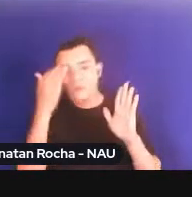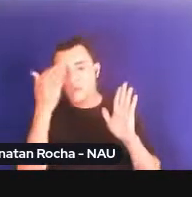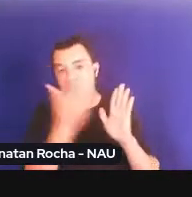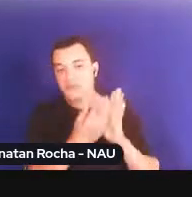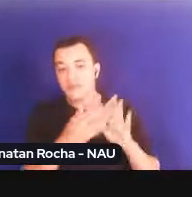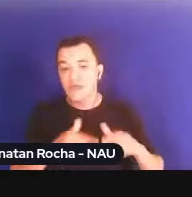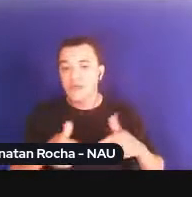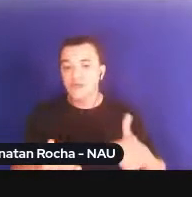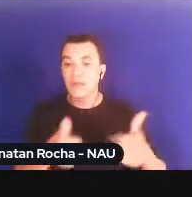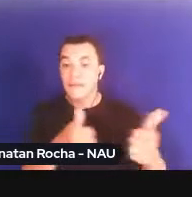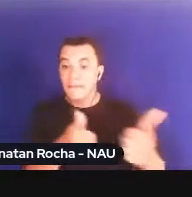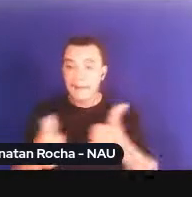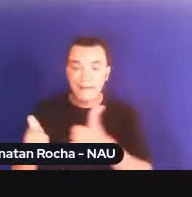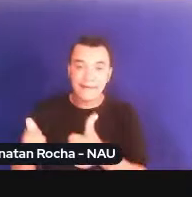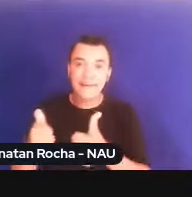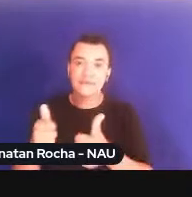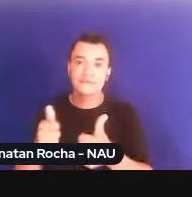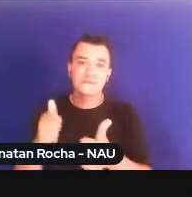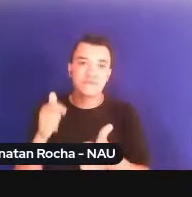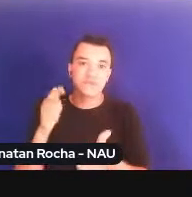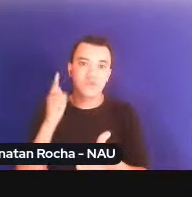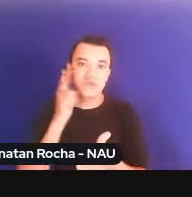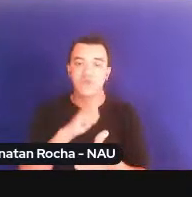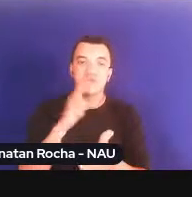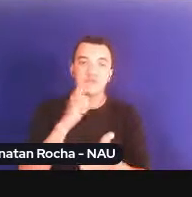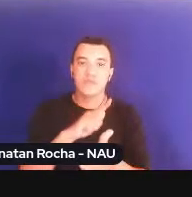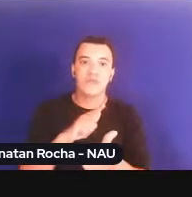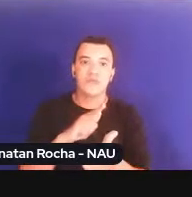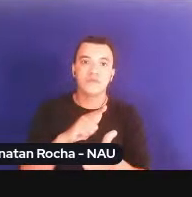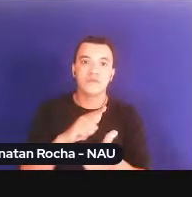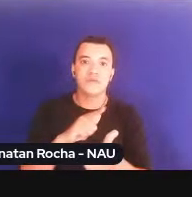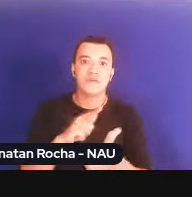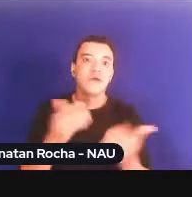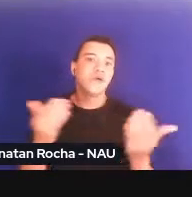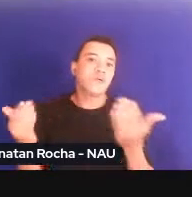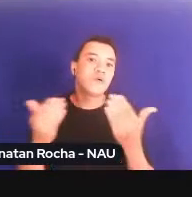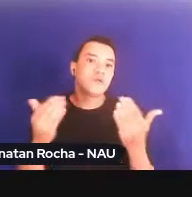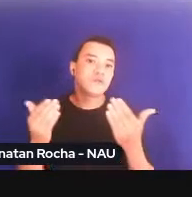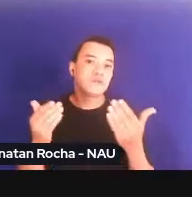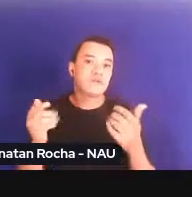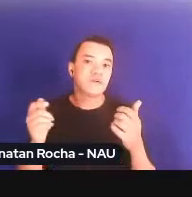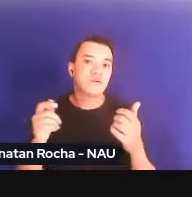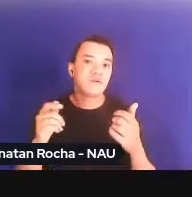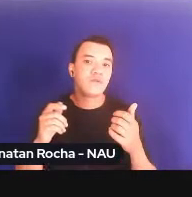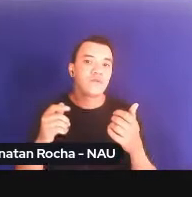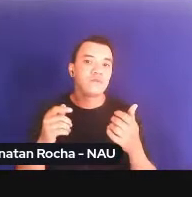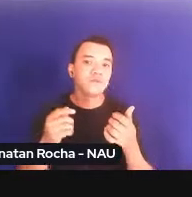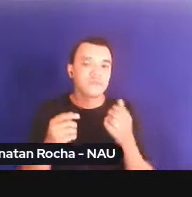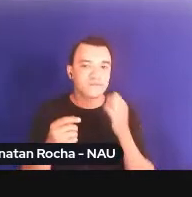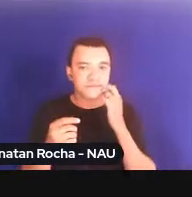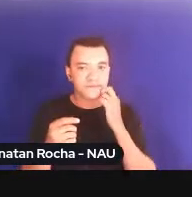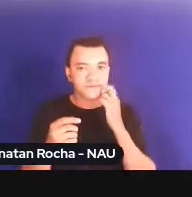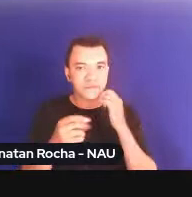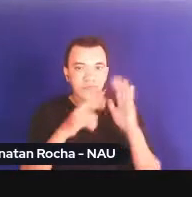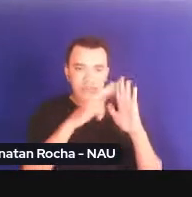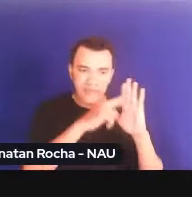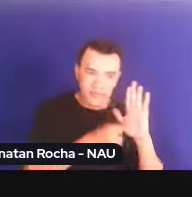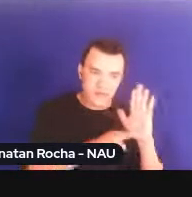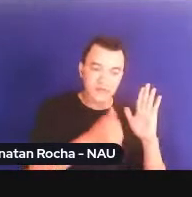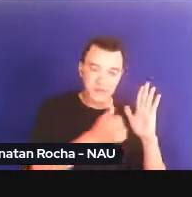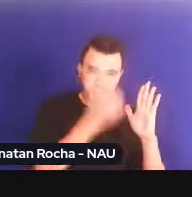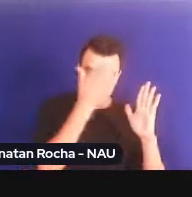entre o mundo real, oficial, e o mundo cruel, a vida como ela é, como diria o poeta brasileiro.